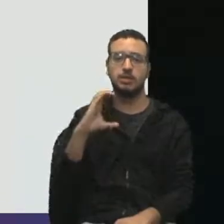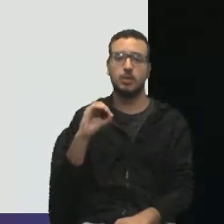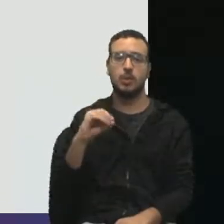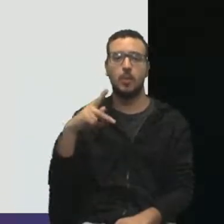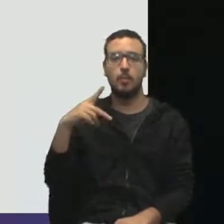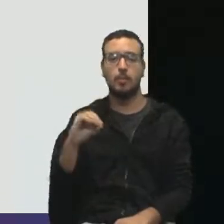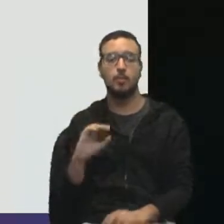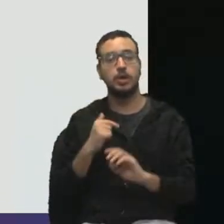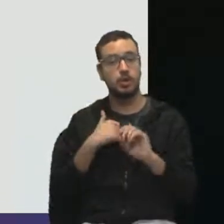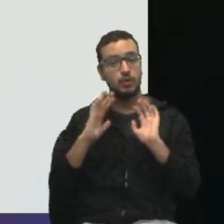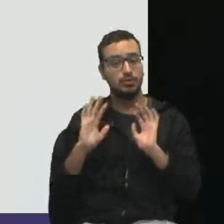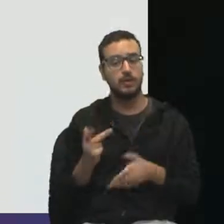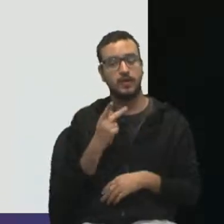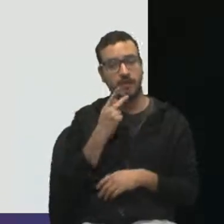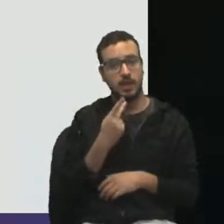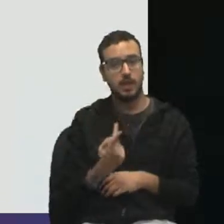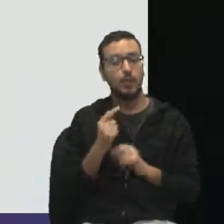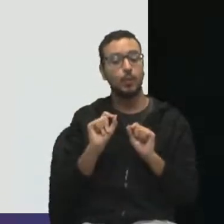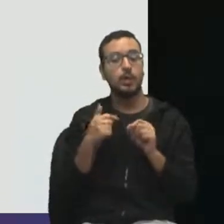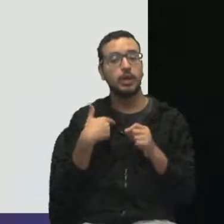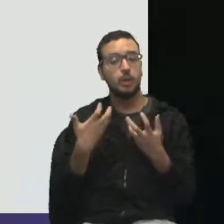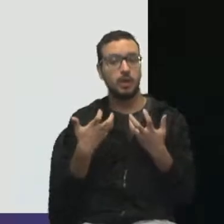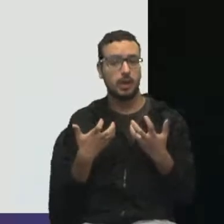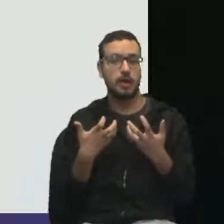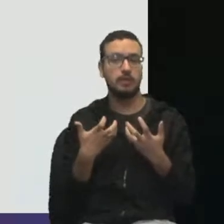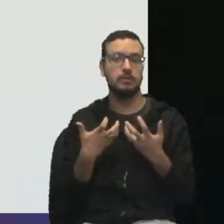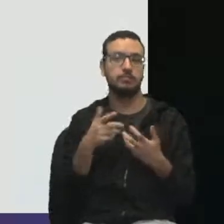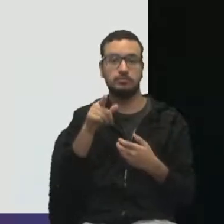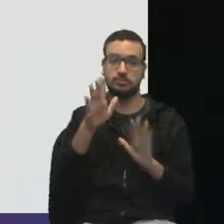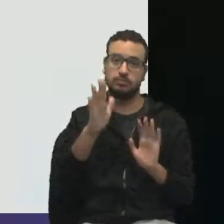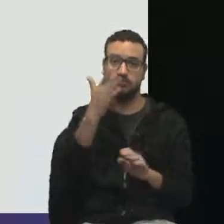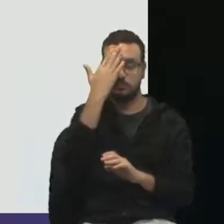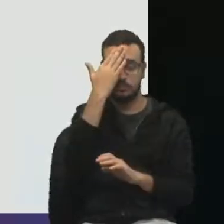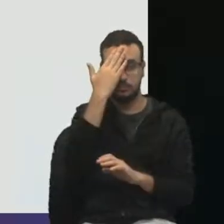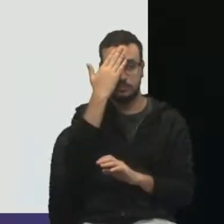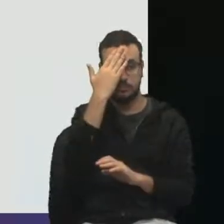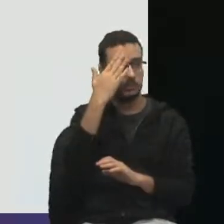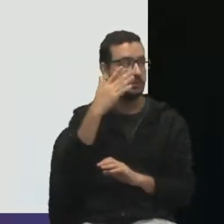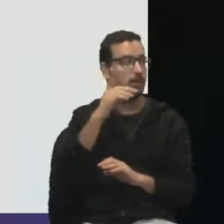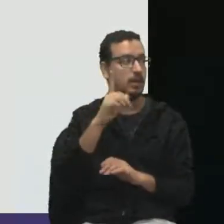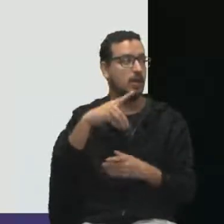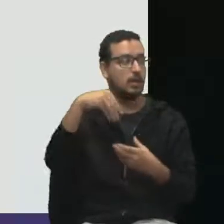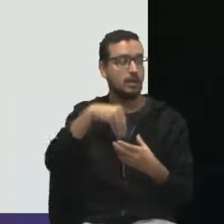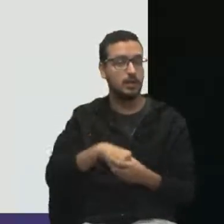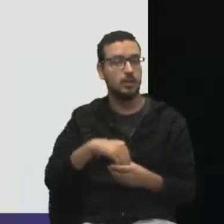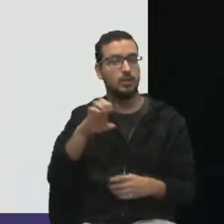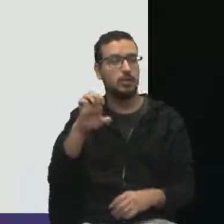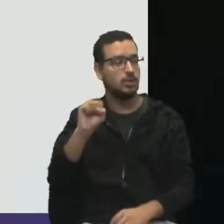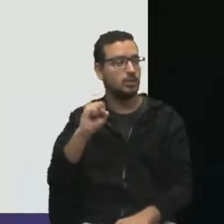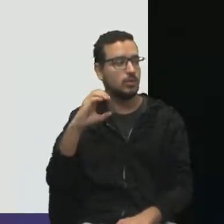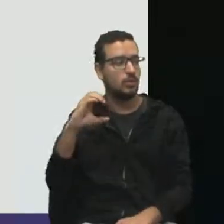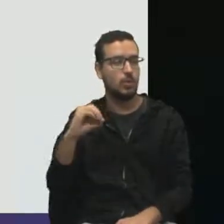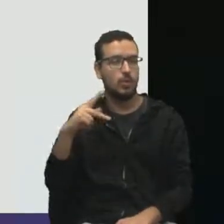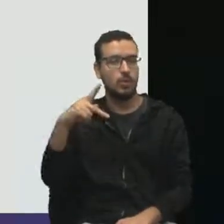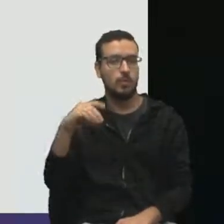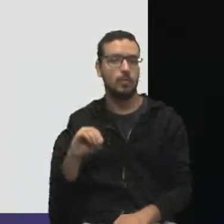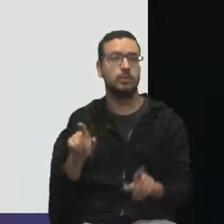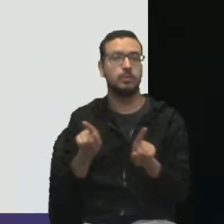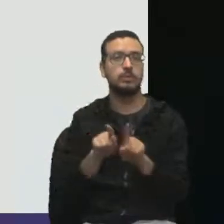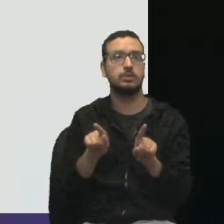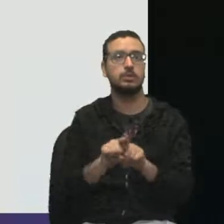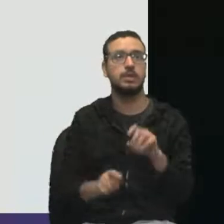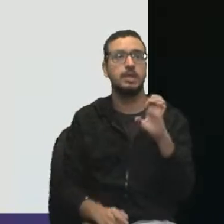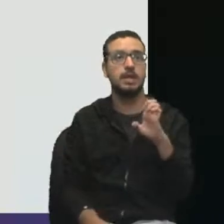você o que eu quero na cidade do Roque. Então, você já sabe. Está tanto no escopo como lá na nossa EAP